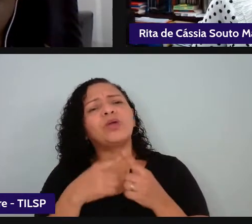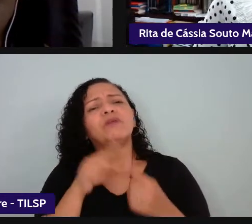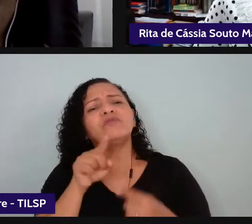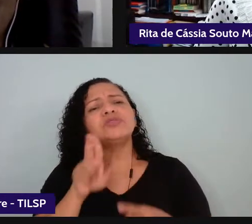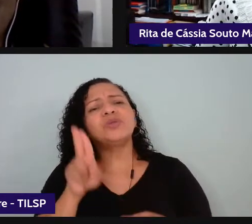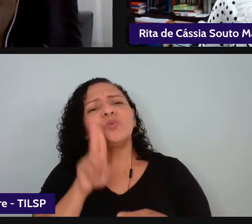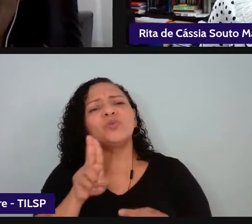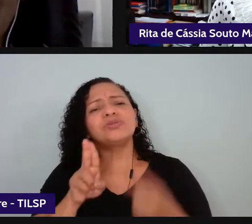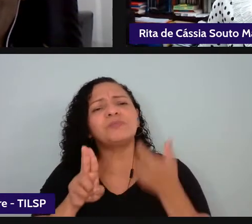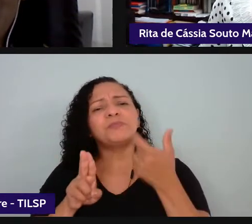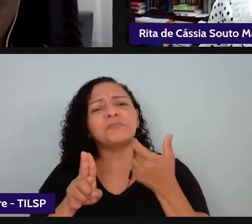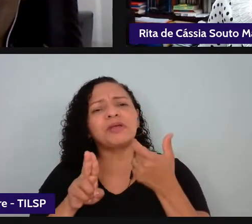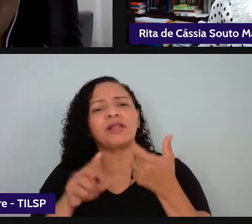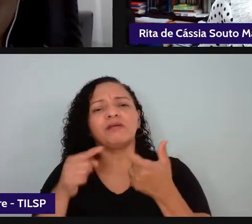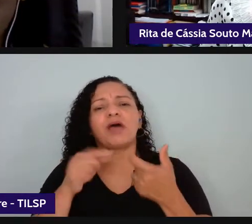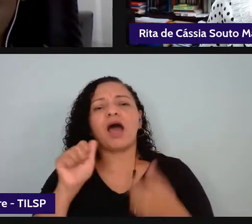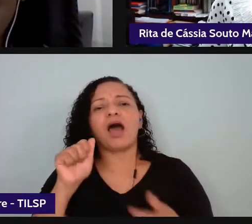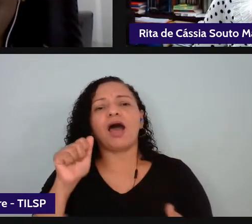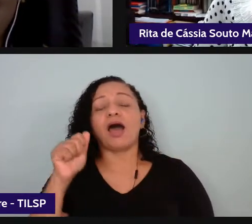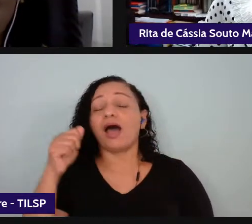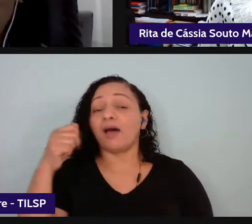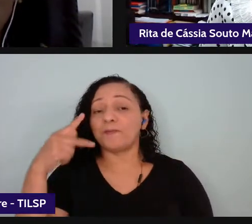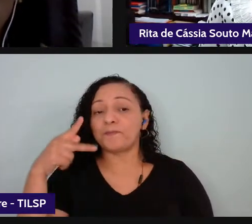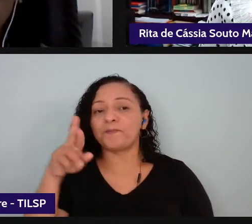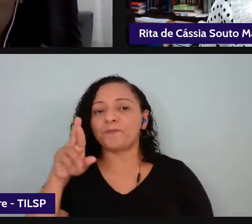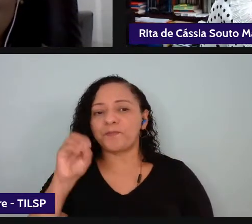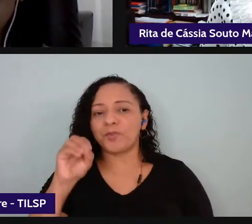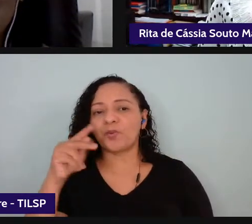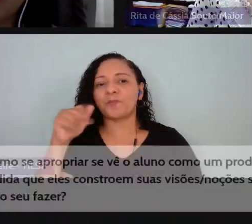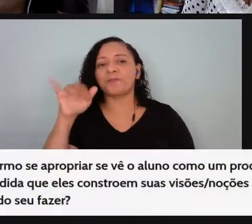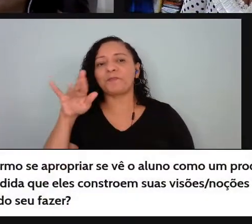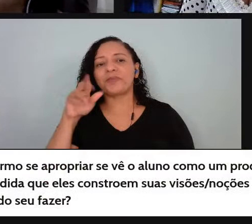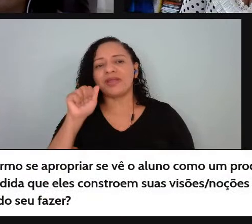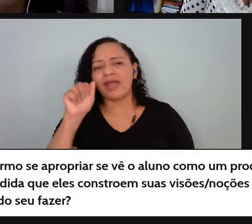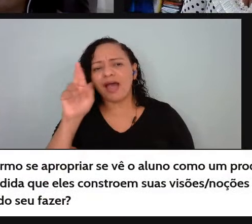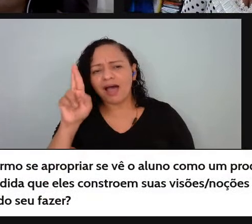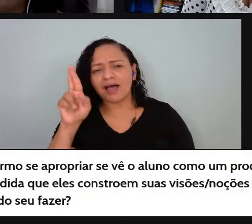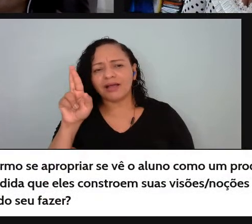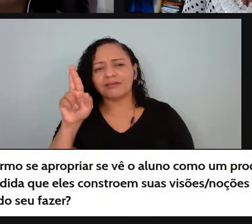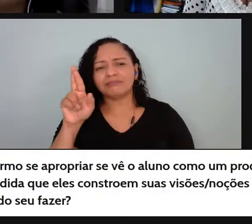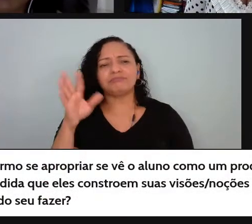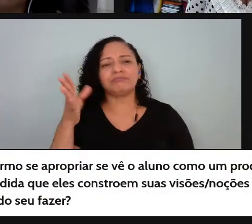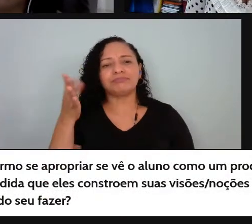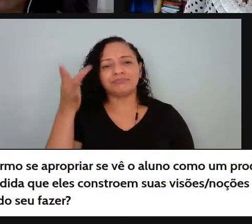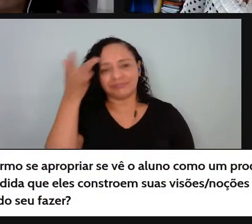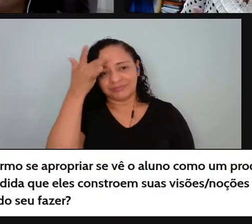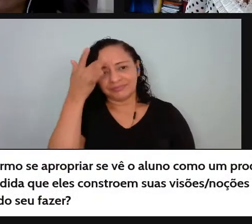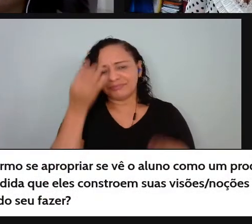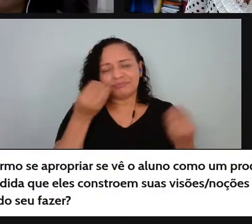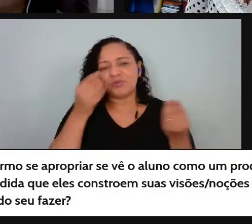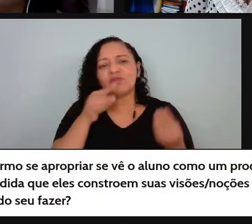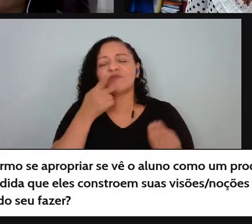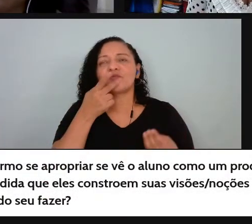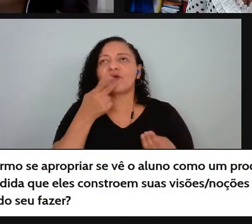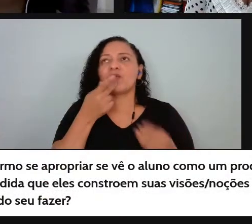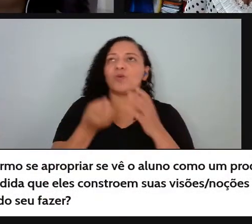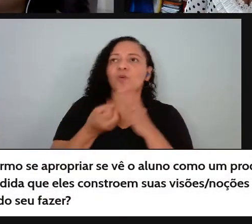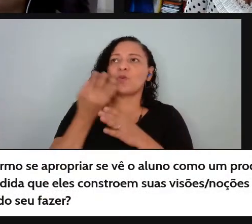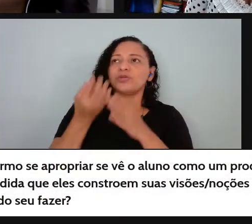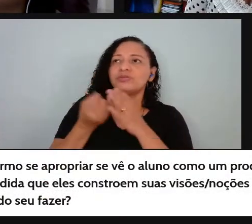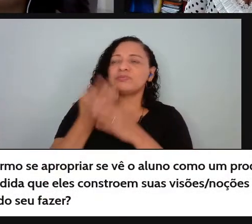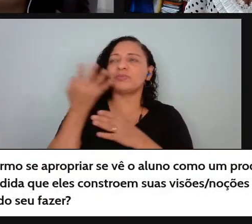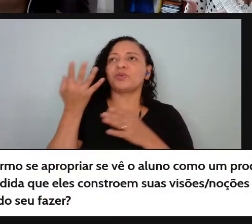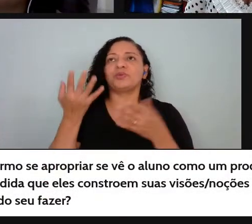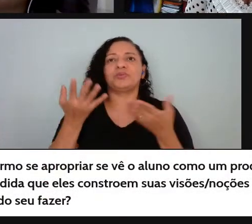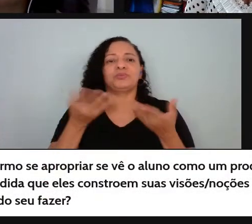você está usando o termo se apropriar se você vê o aluno como um produtor autor de seus conhecimentos à medida que eles constroem